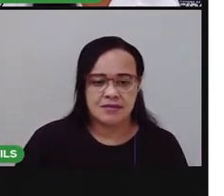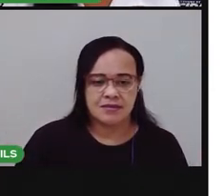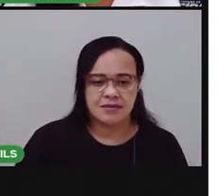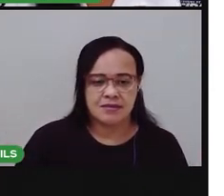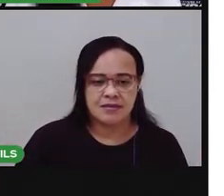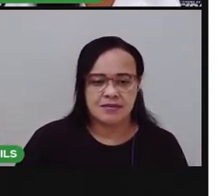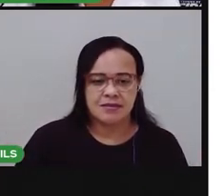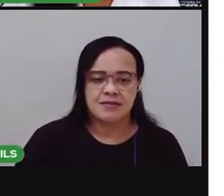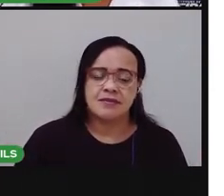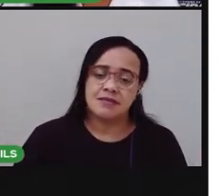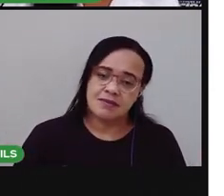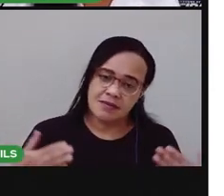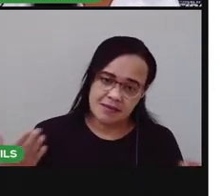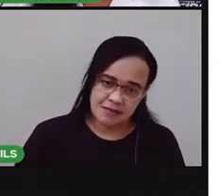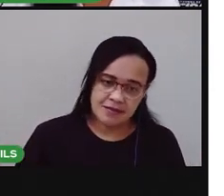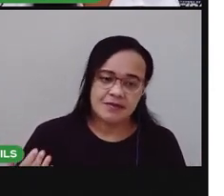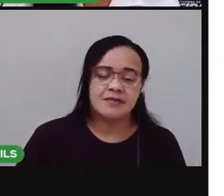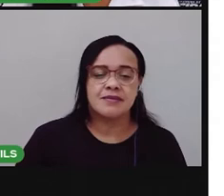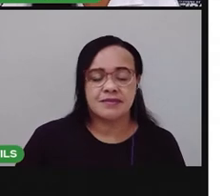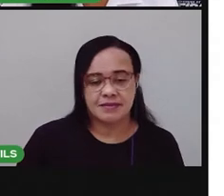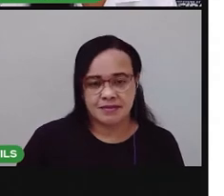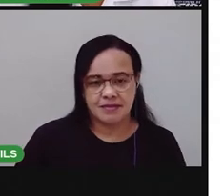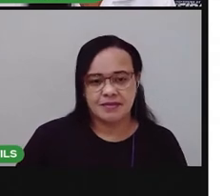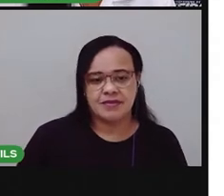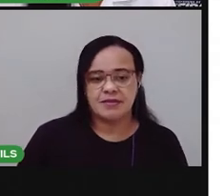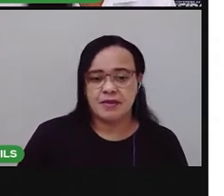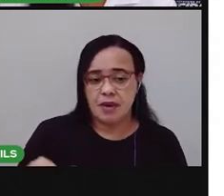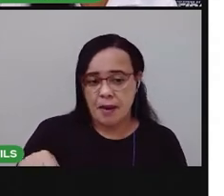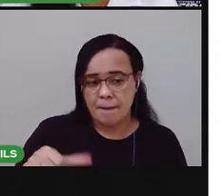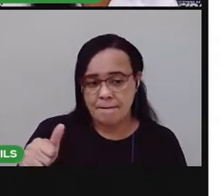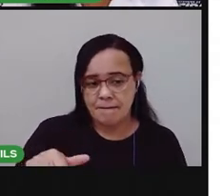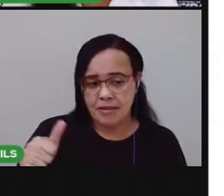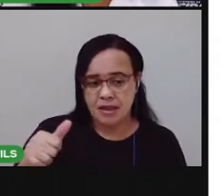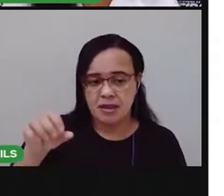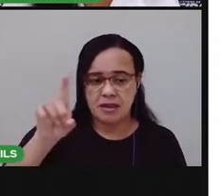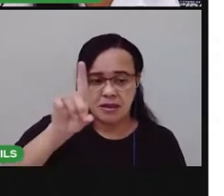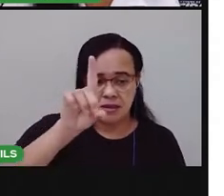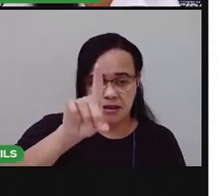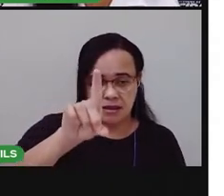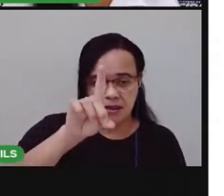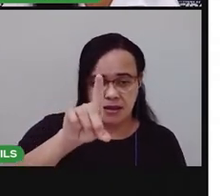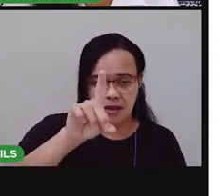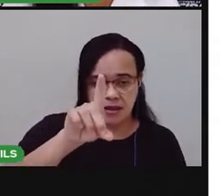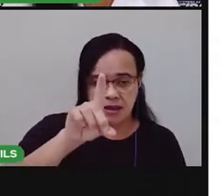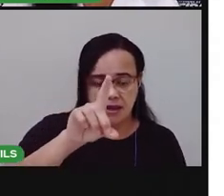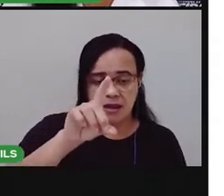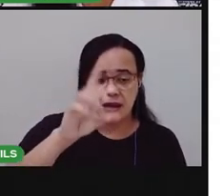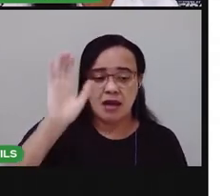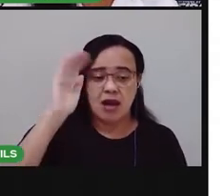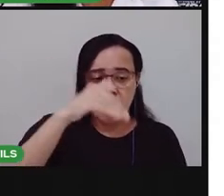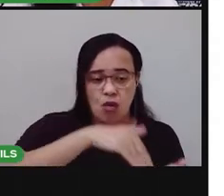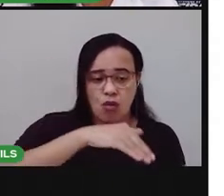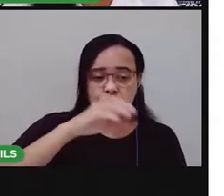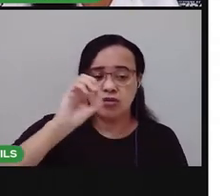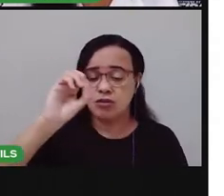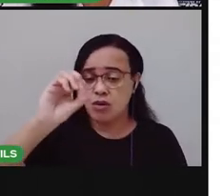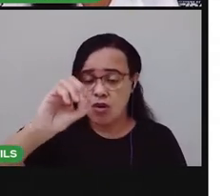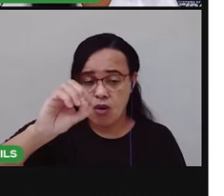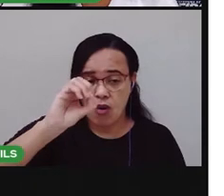Então, eu vou ter aqui a inicial D e a letra final O.